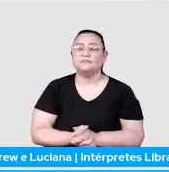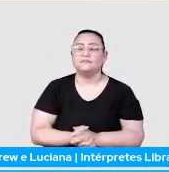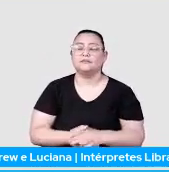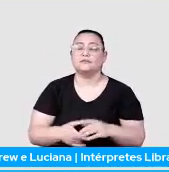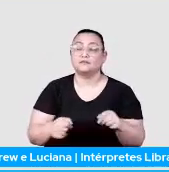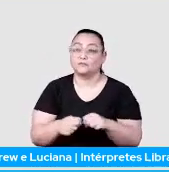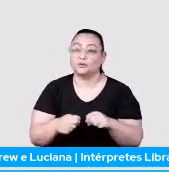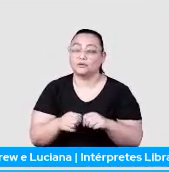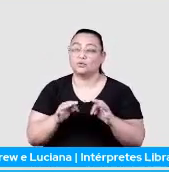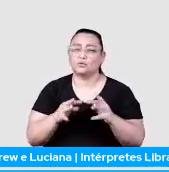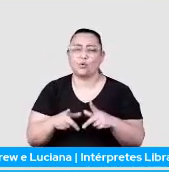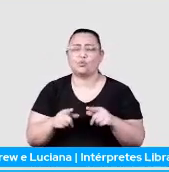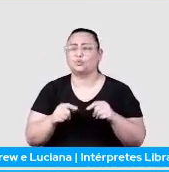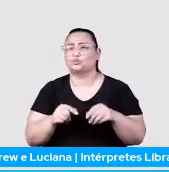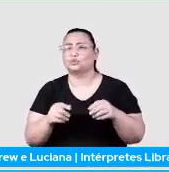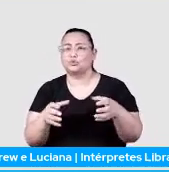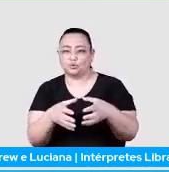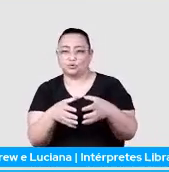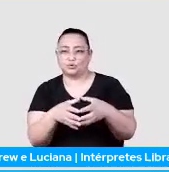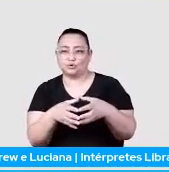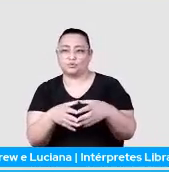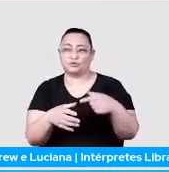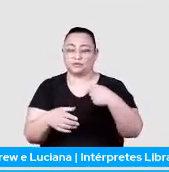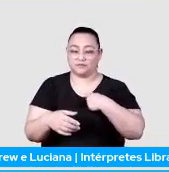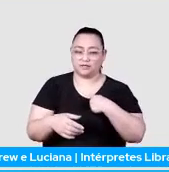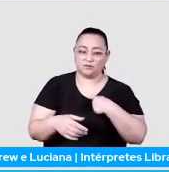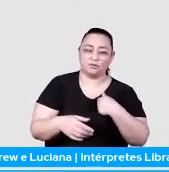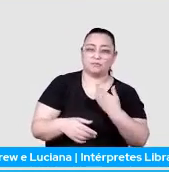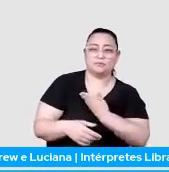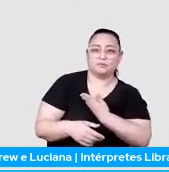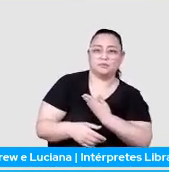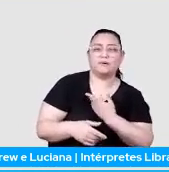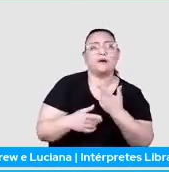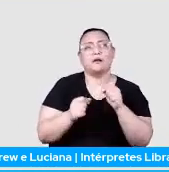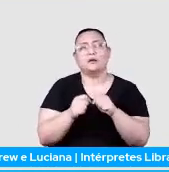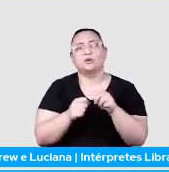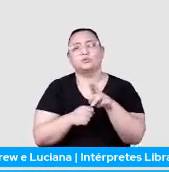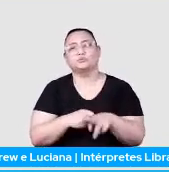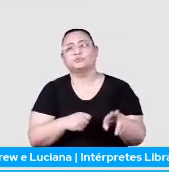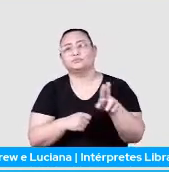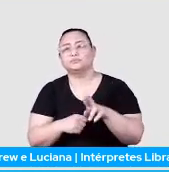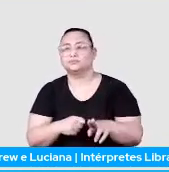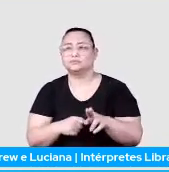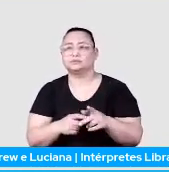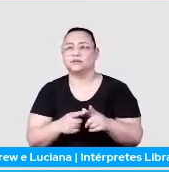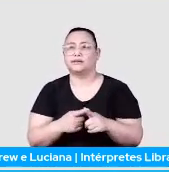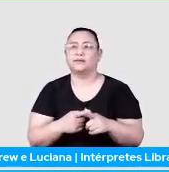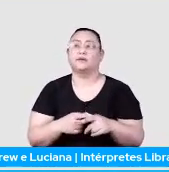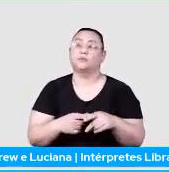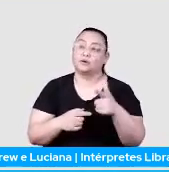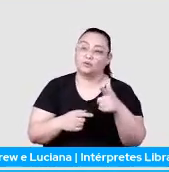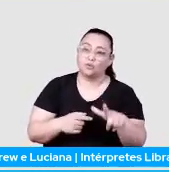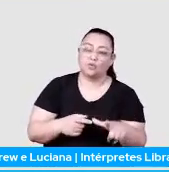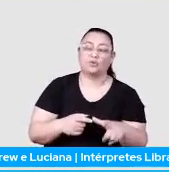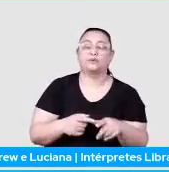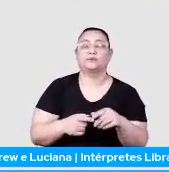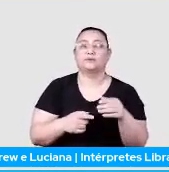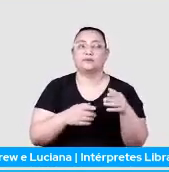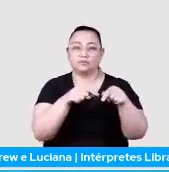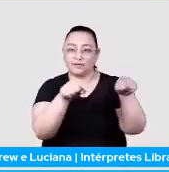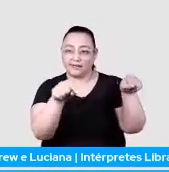grupo do Telegram que só estava eu e o bot, né? Então, eu usei uma Scrap.py action, uma Spider-Moon action